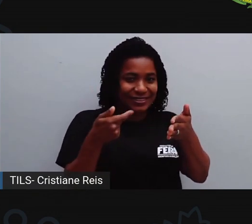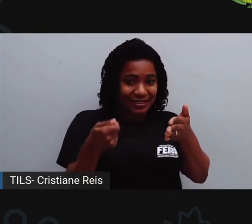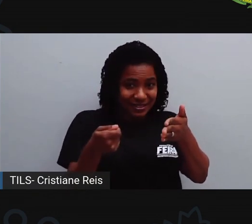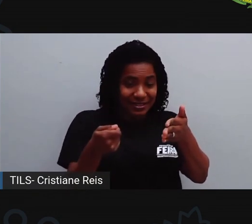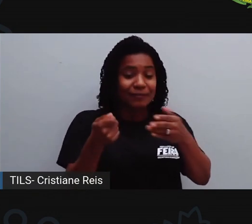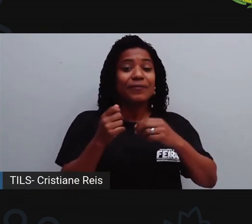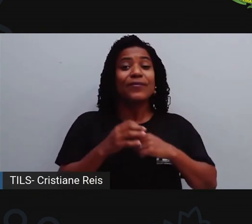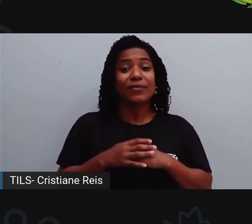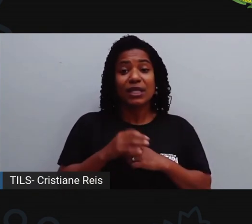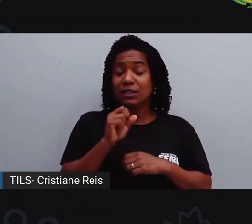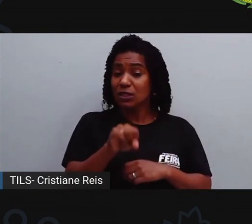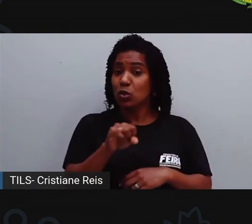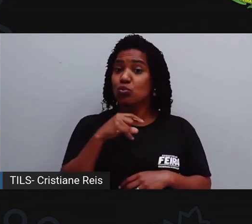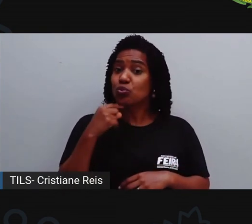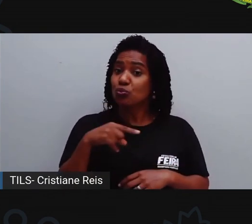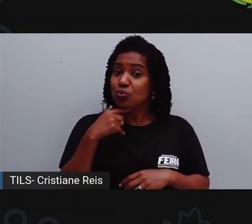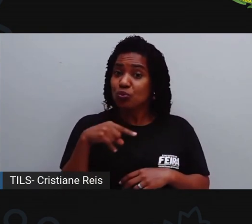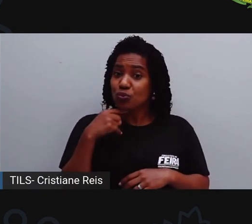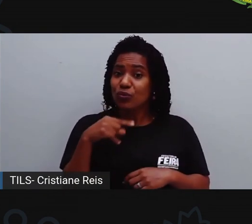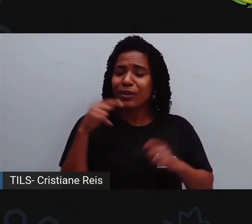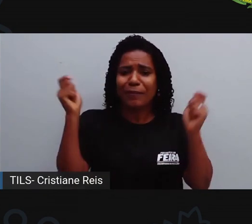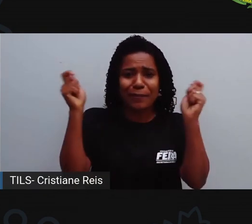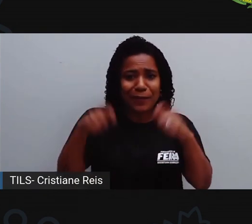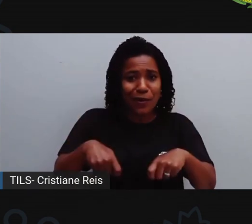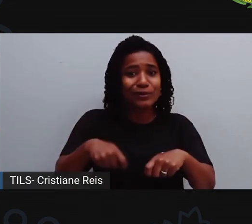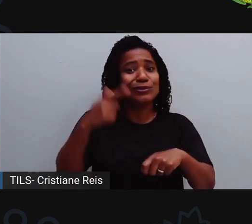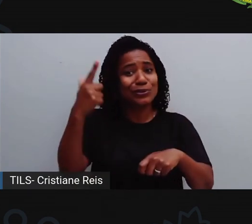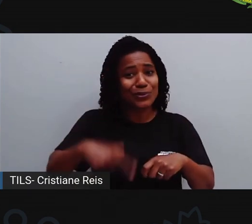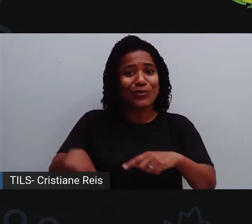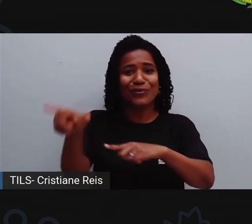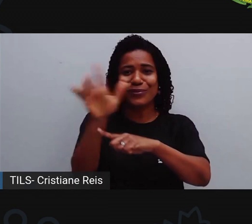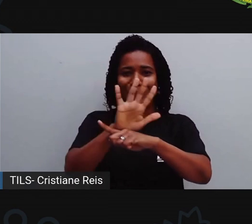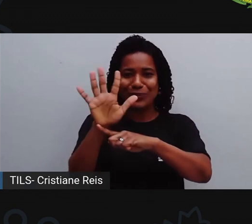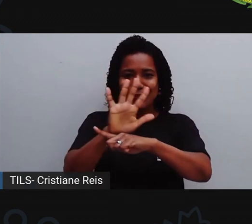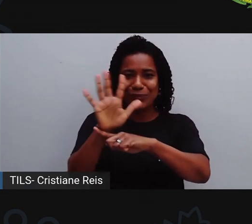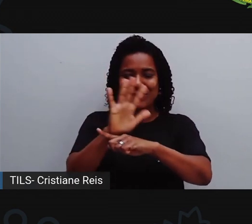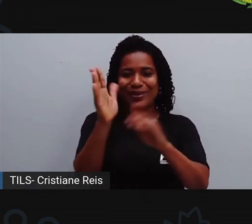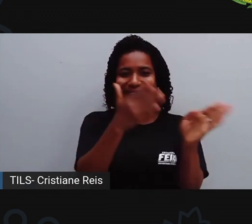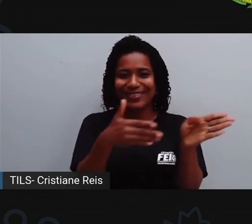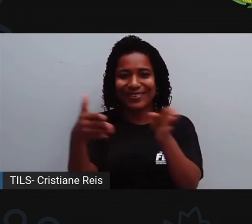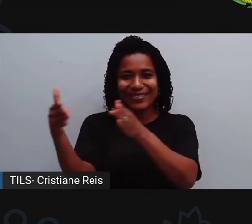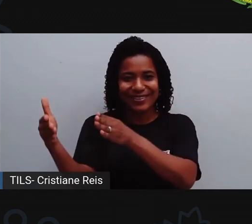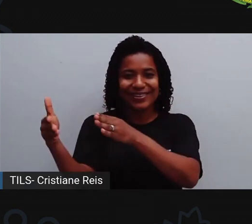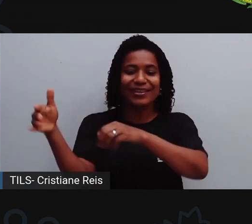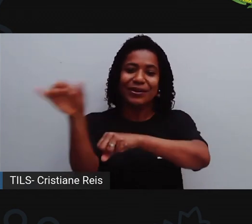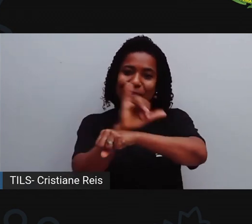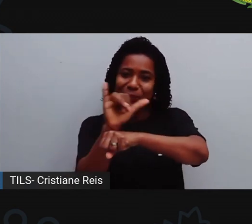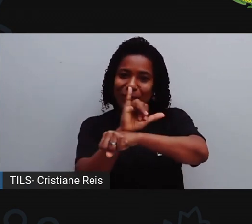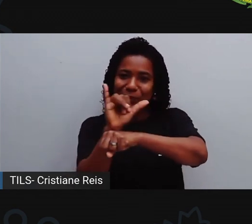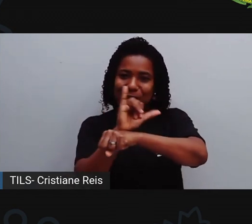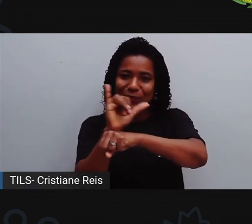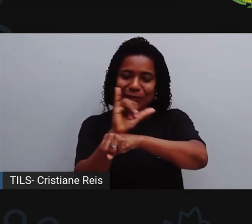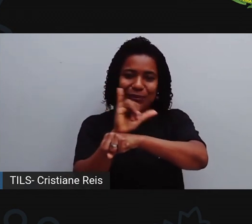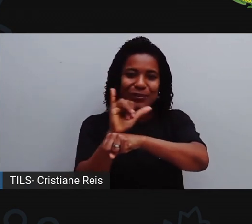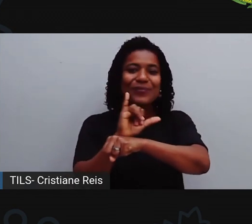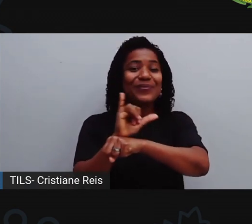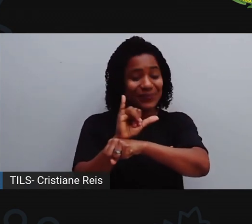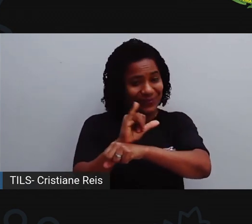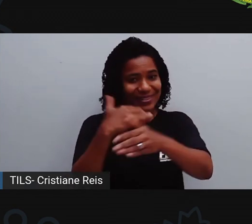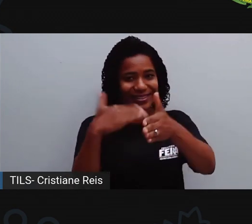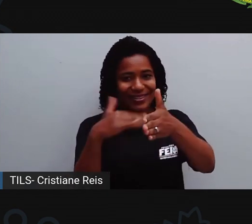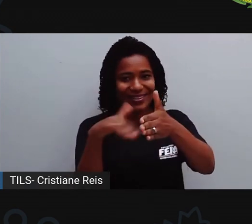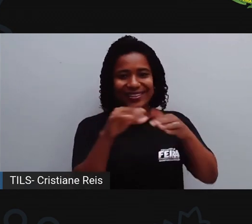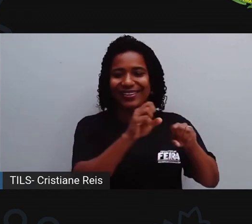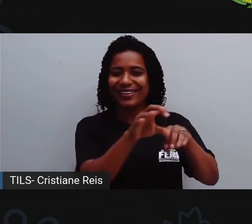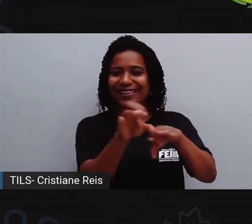dúvida, vocês podem estar assistindo a esse vídeo que vai estar disponível lá no nosso canal da Seduc de Feira de